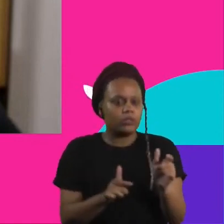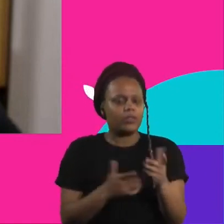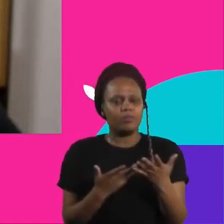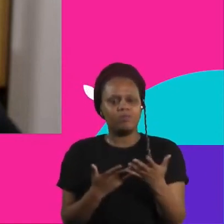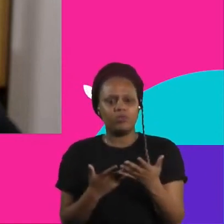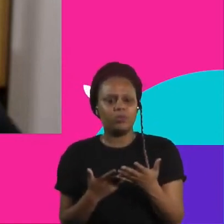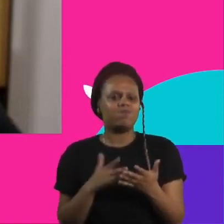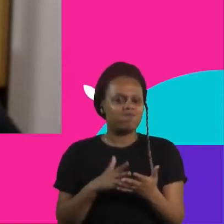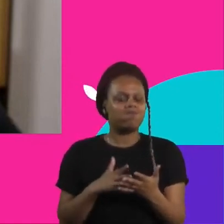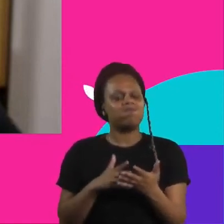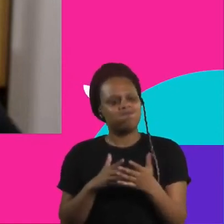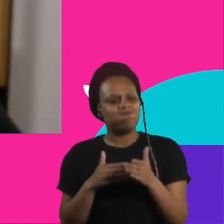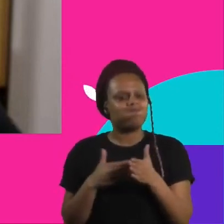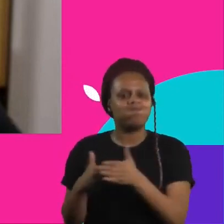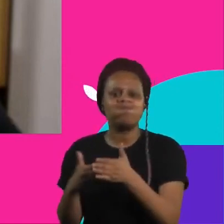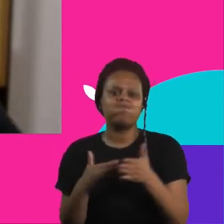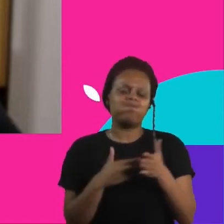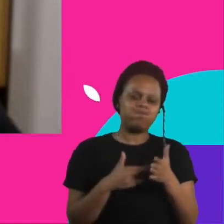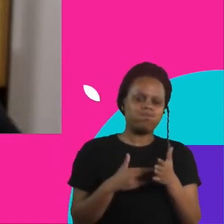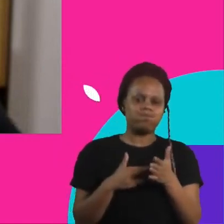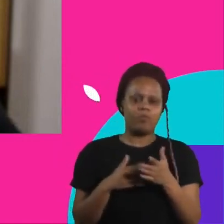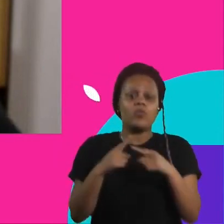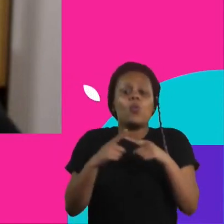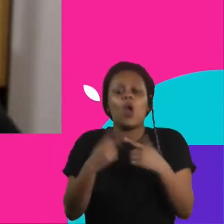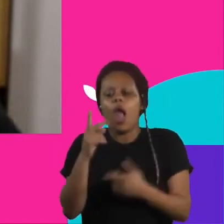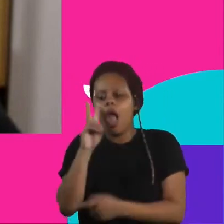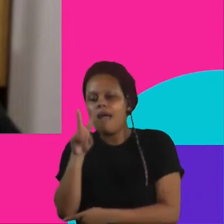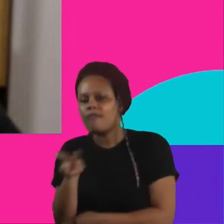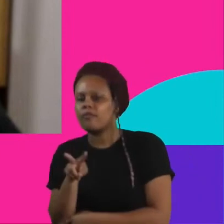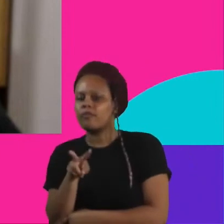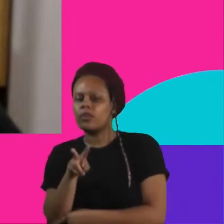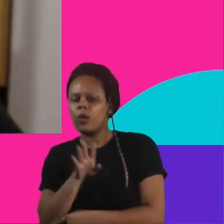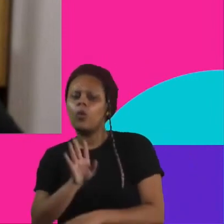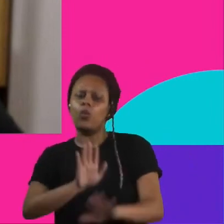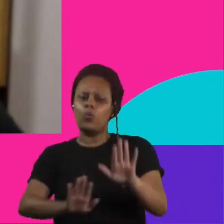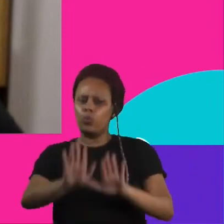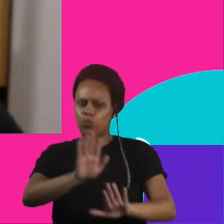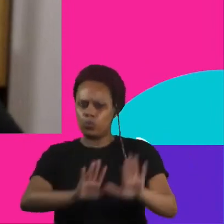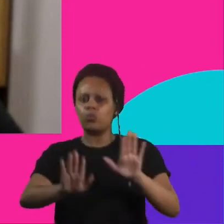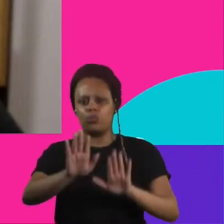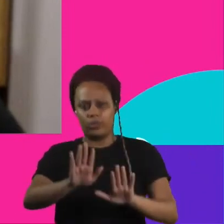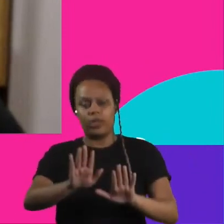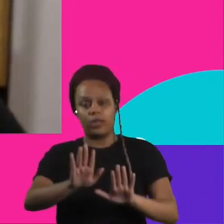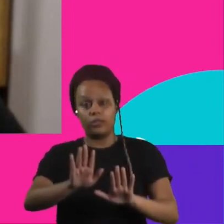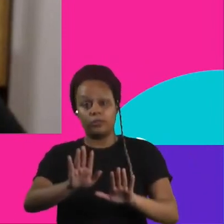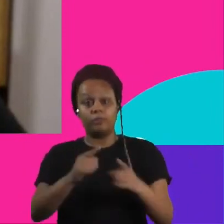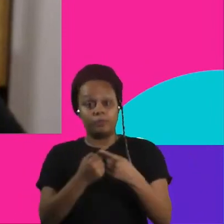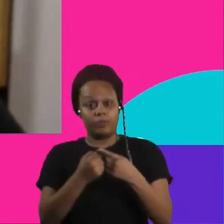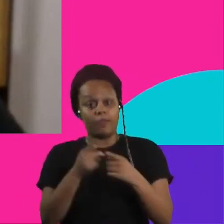problemas que elas já viram acontecer antes e elas veem riscos que a gente precisa com humildade aí